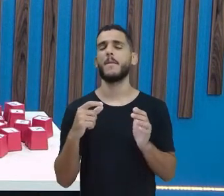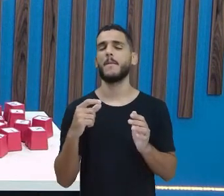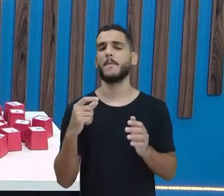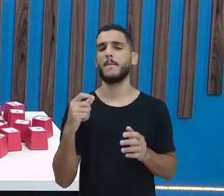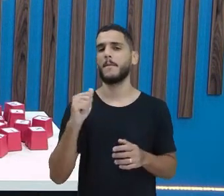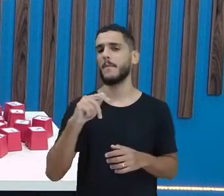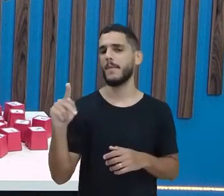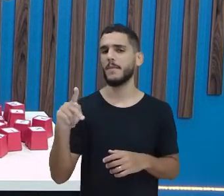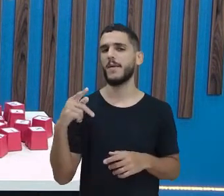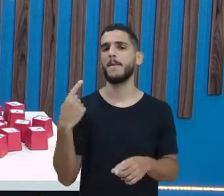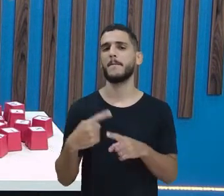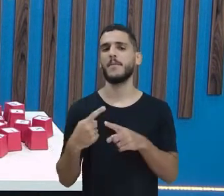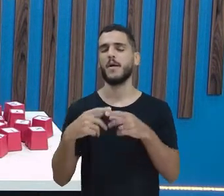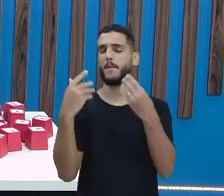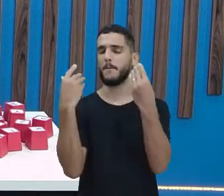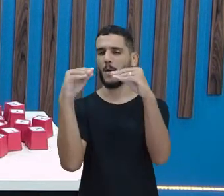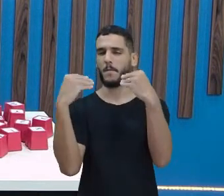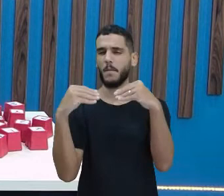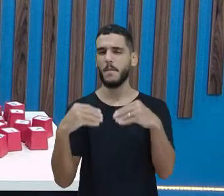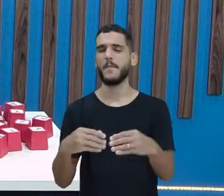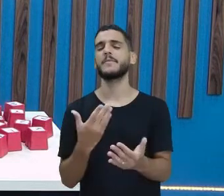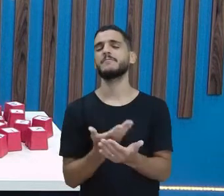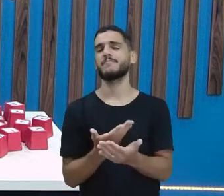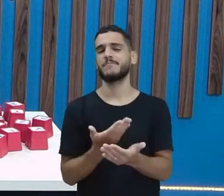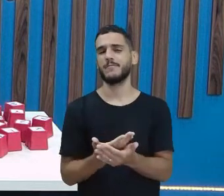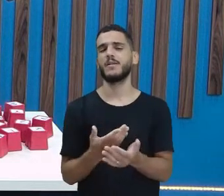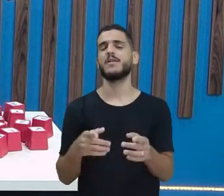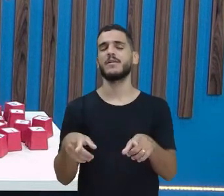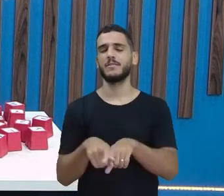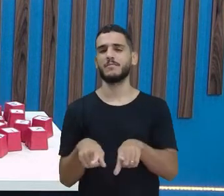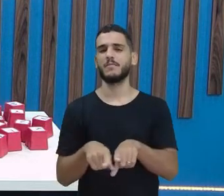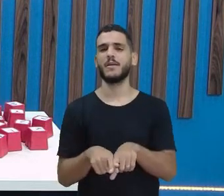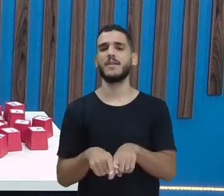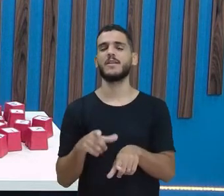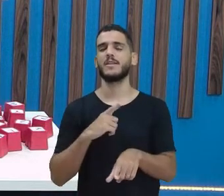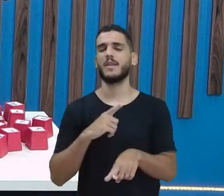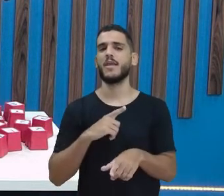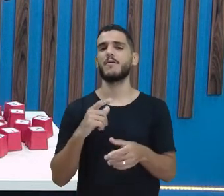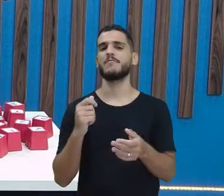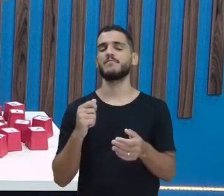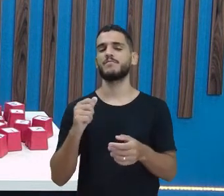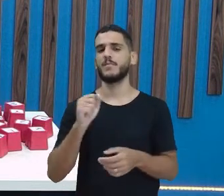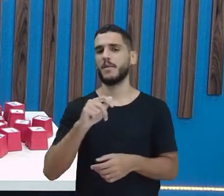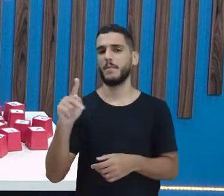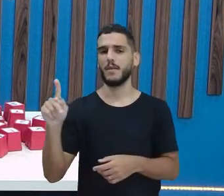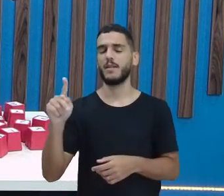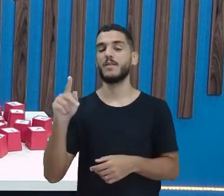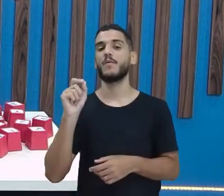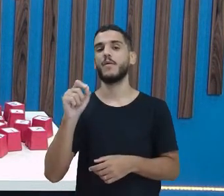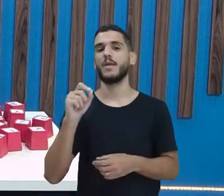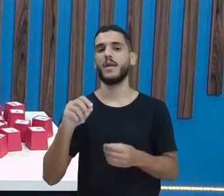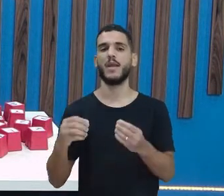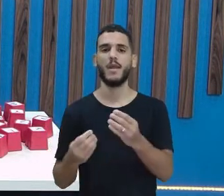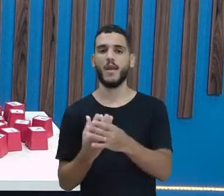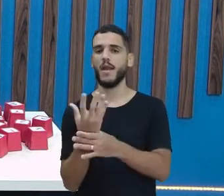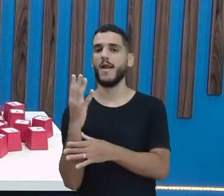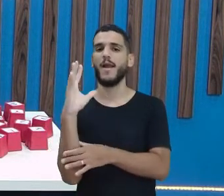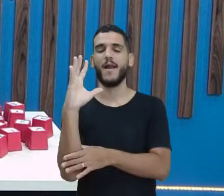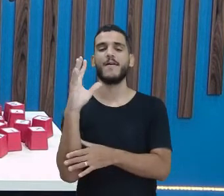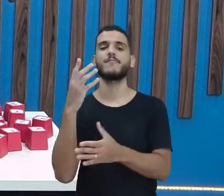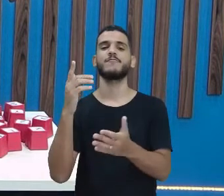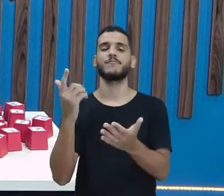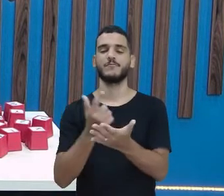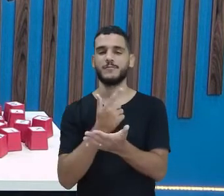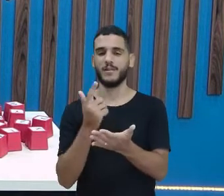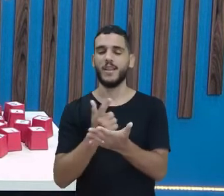repertório de aulas que a gente já deu, a gente tem também o aplicativo da Ávore de Livros, que tem muitos livros que